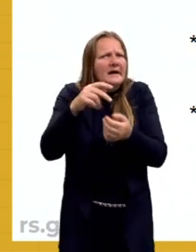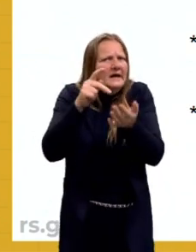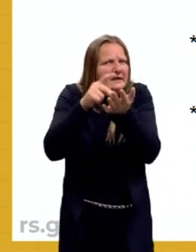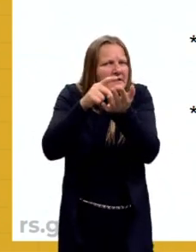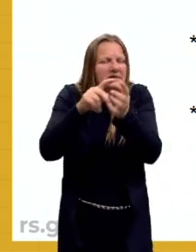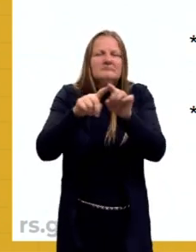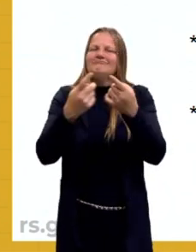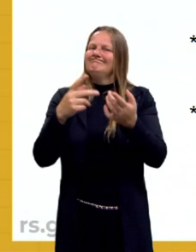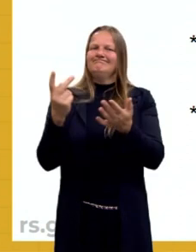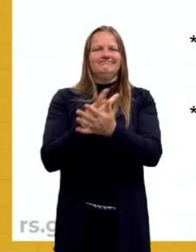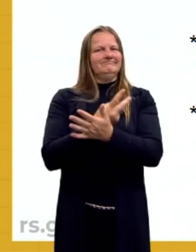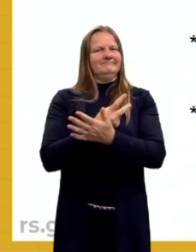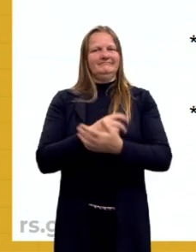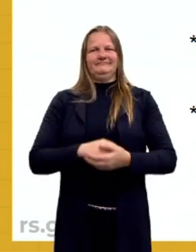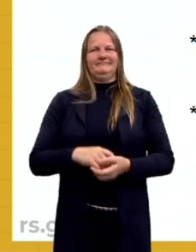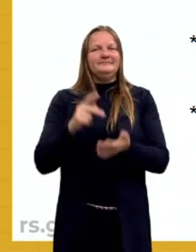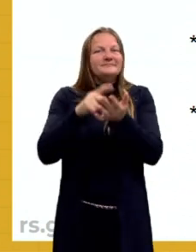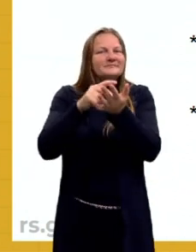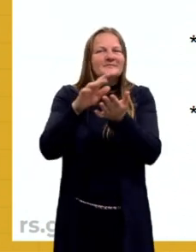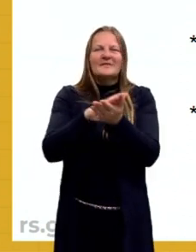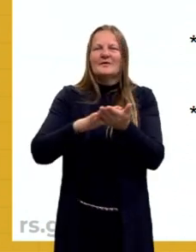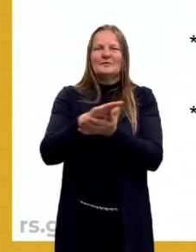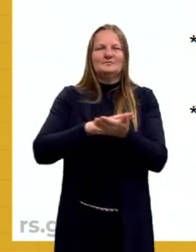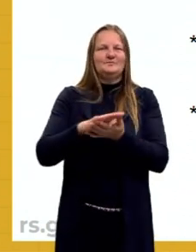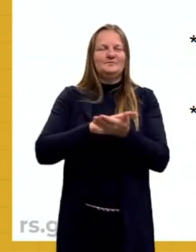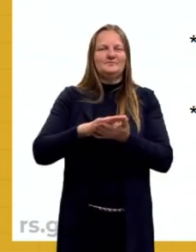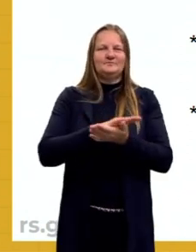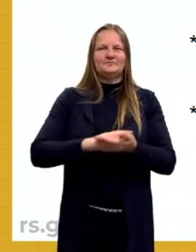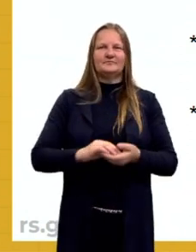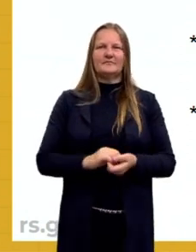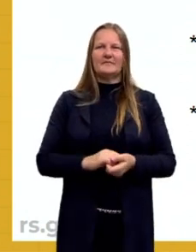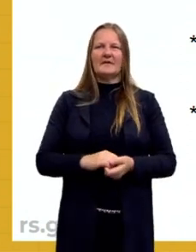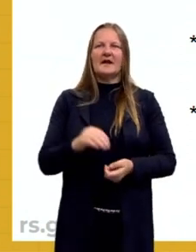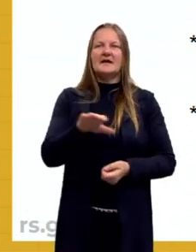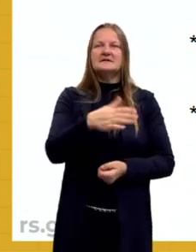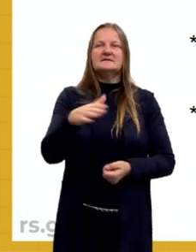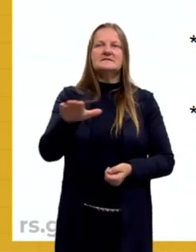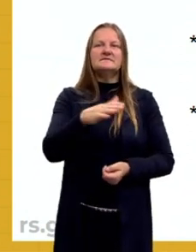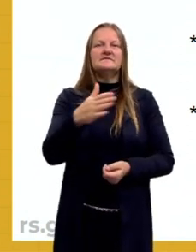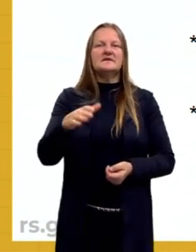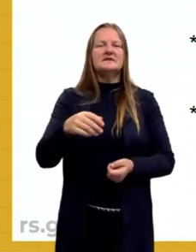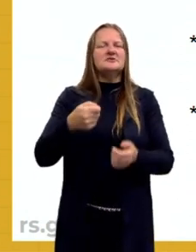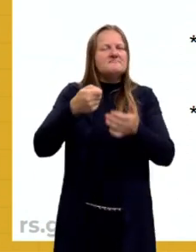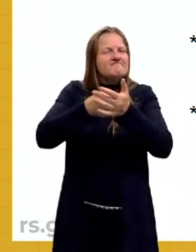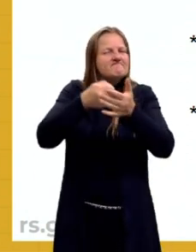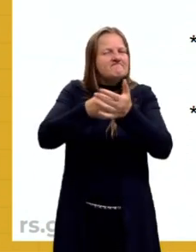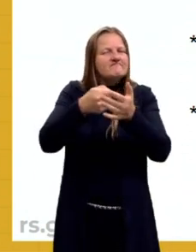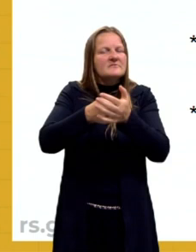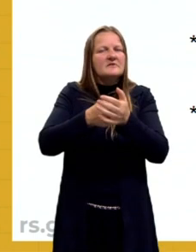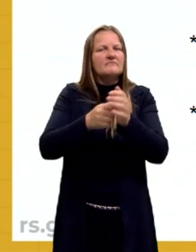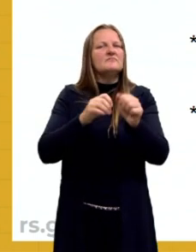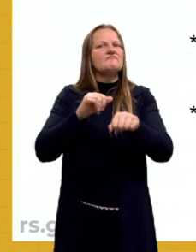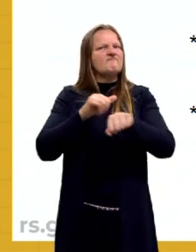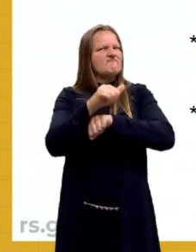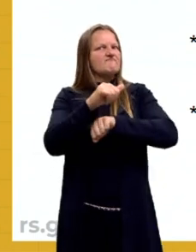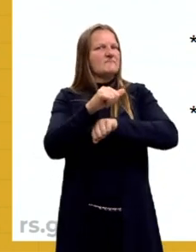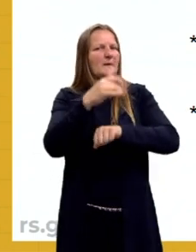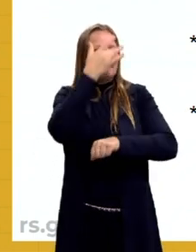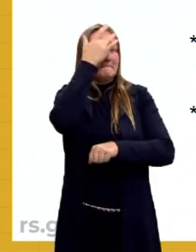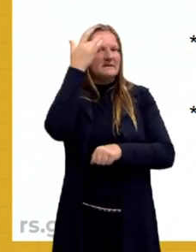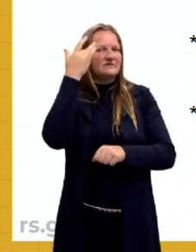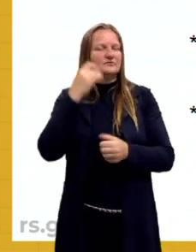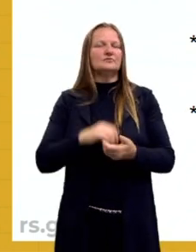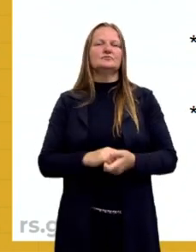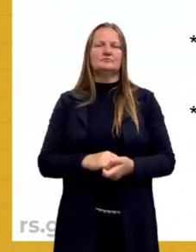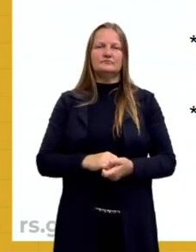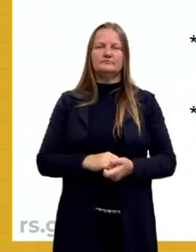não é. Falácias lógicas, muitas vezes podem ser tentativas de enganar as pessoas e fazê-las